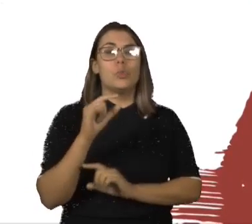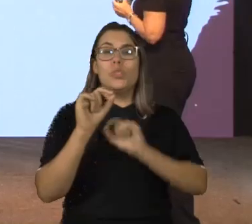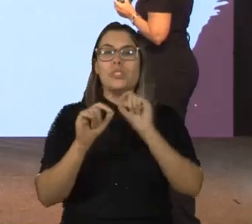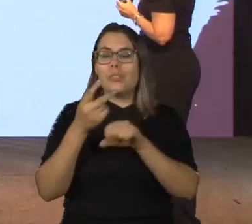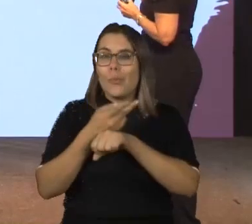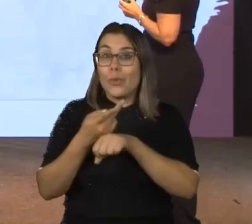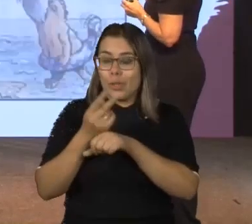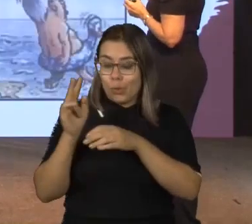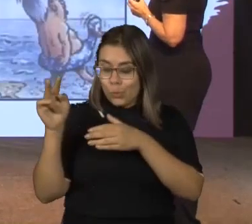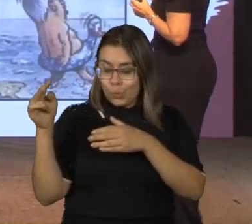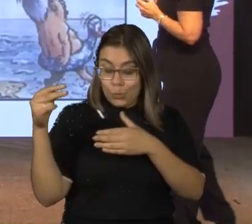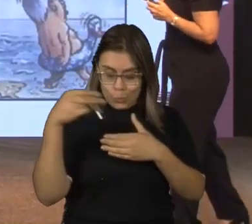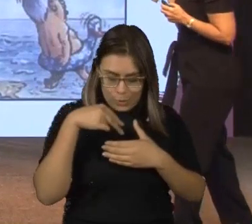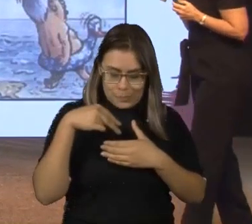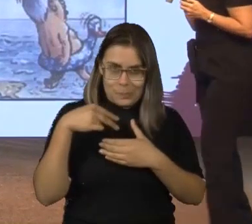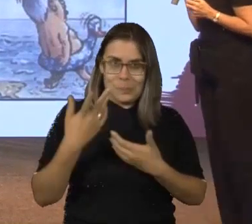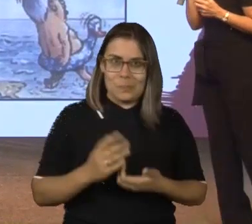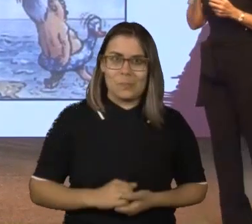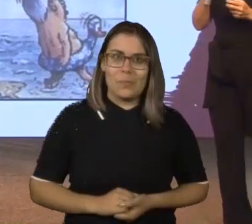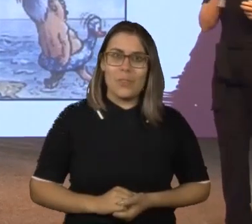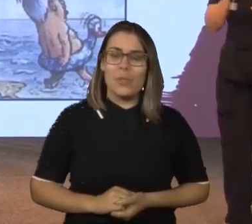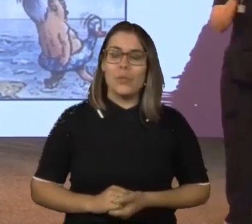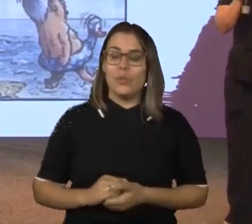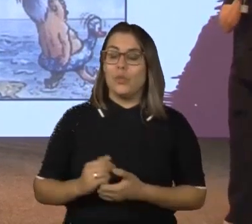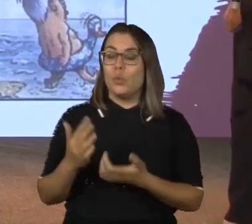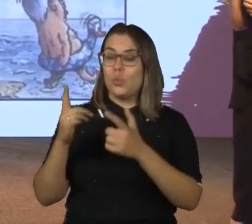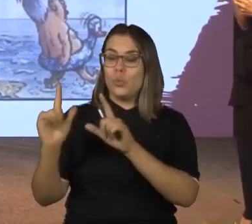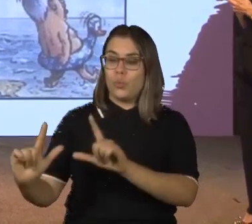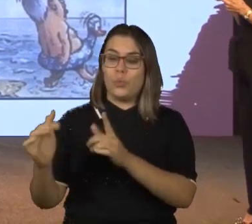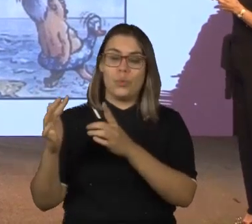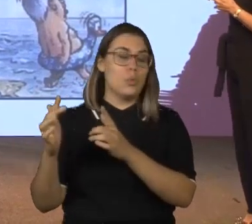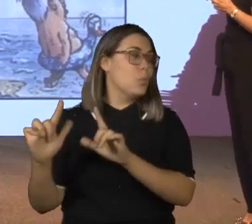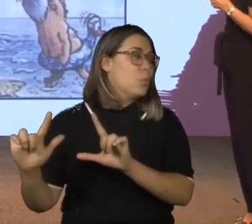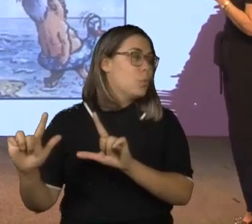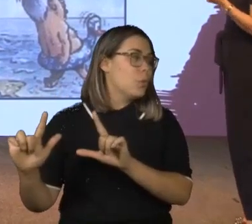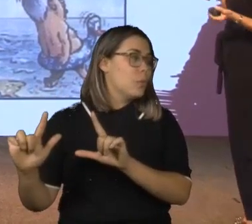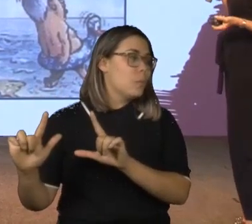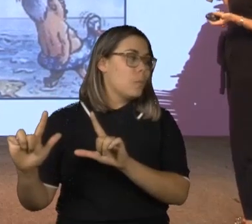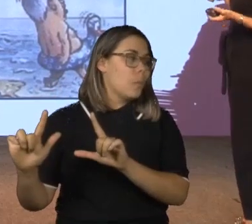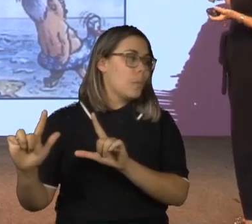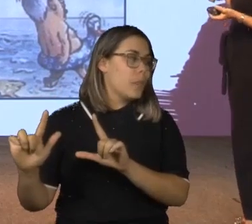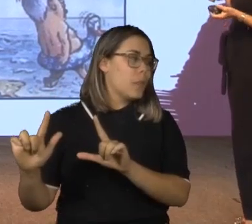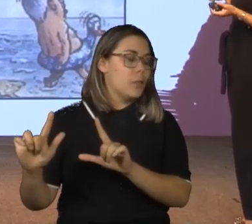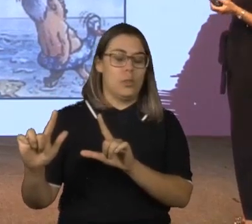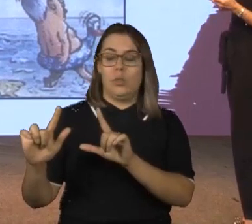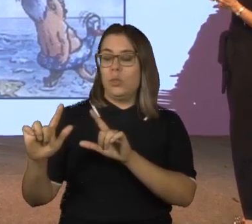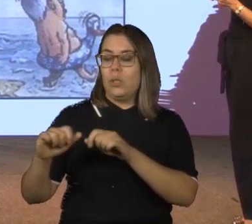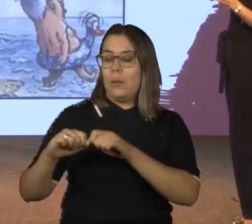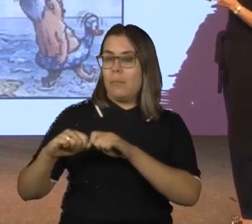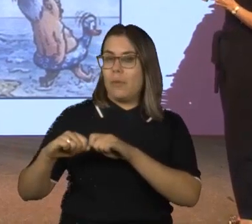vocês. Então, no último quadrinho, o homem está já com a toalha no chão,